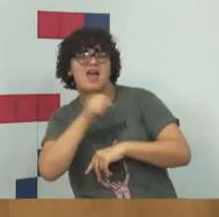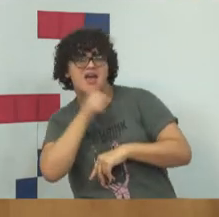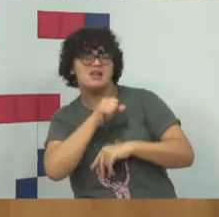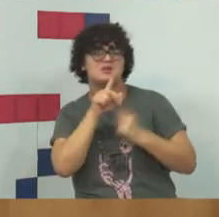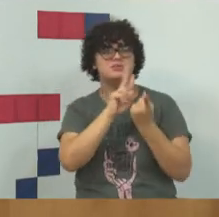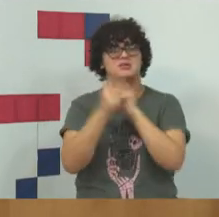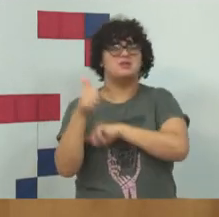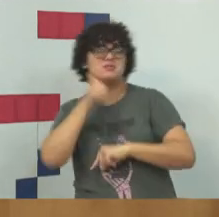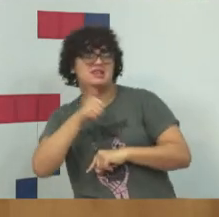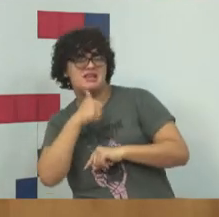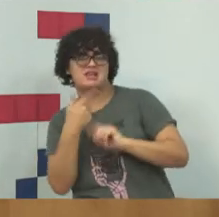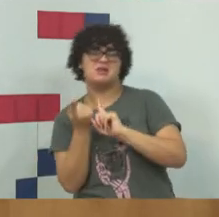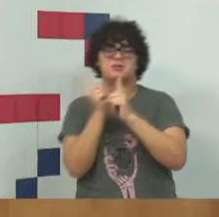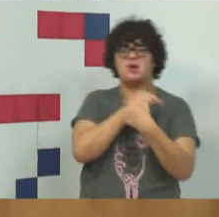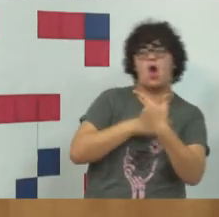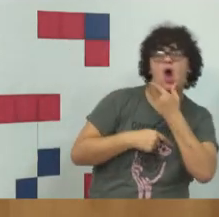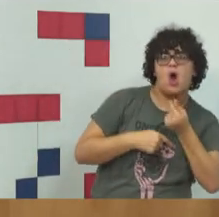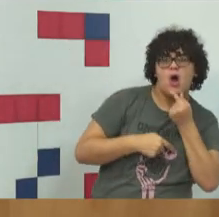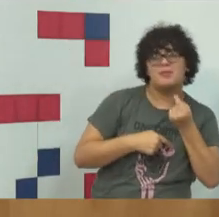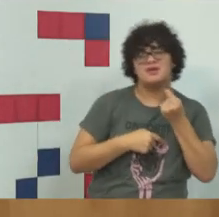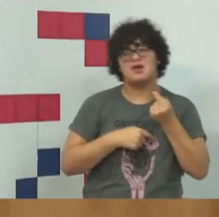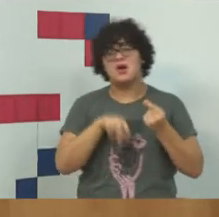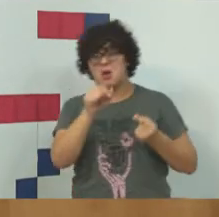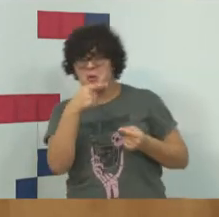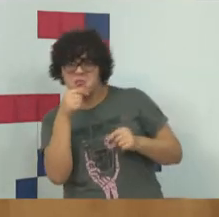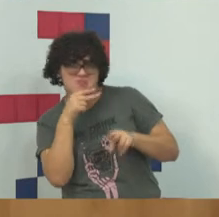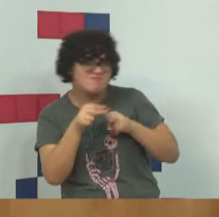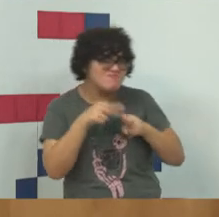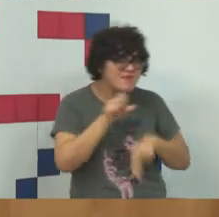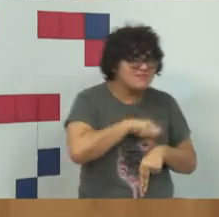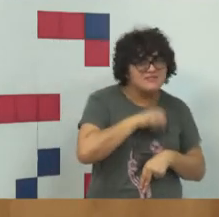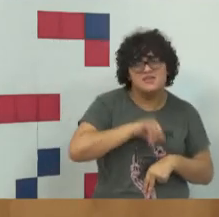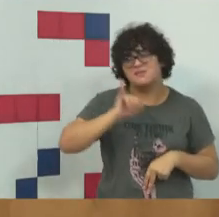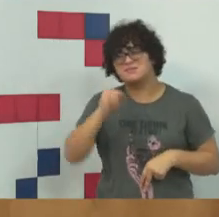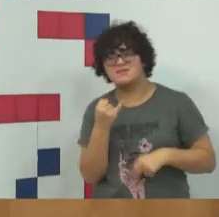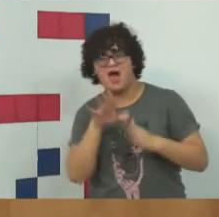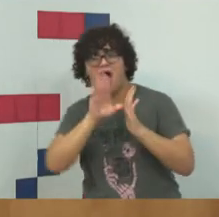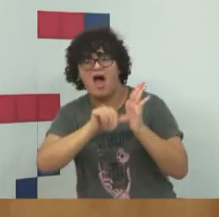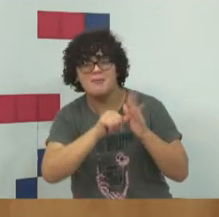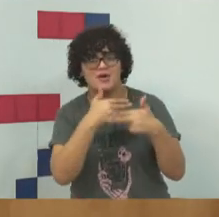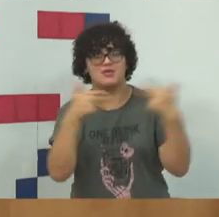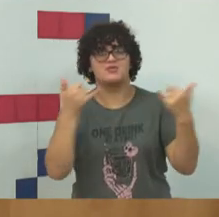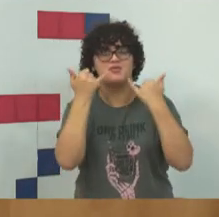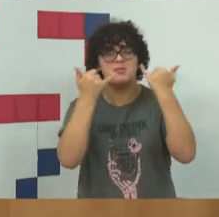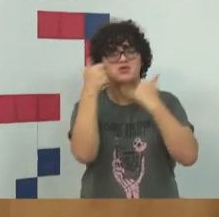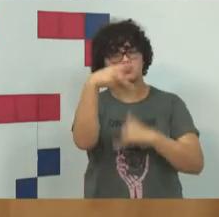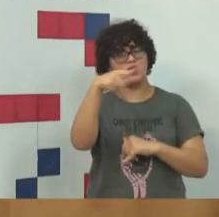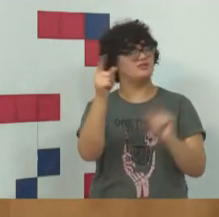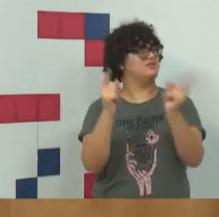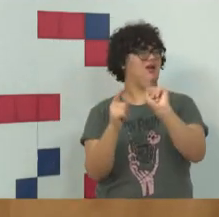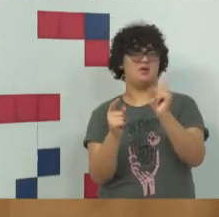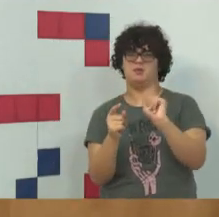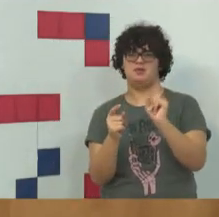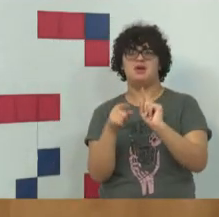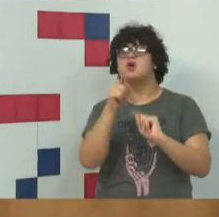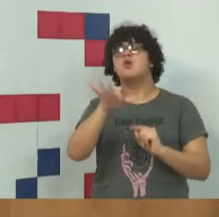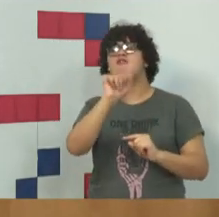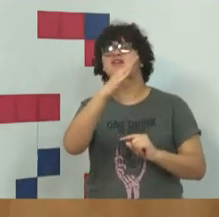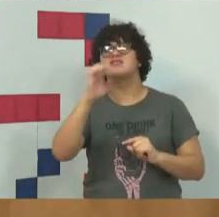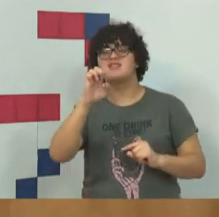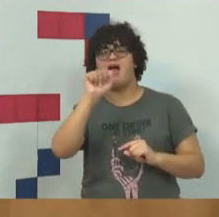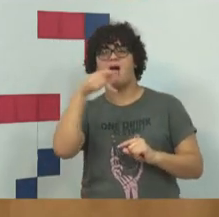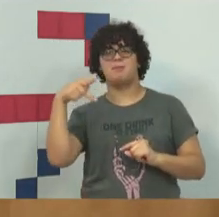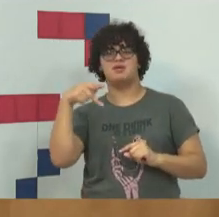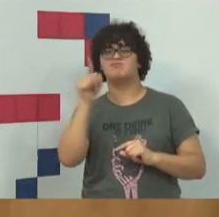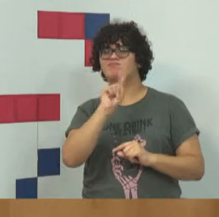rosto num rosto feminino, e então ele estaria se apropriando indevidamente dos nossos dados. Isto é bobagem. Não é o FaceApp que se apropria dos